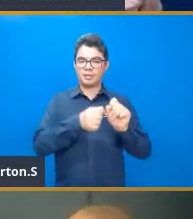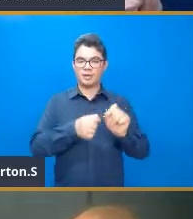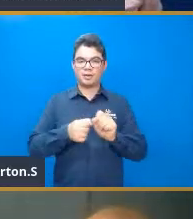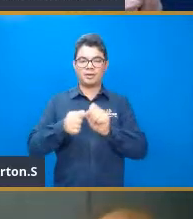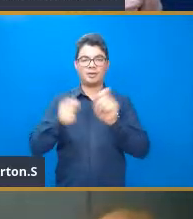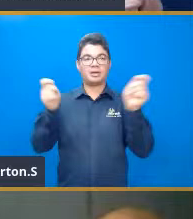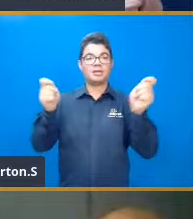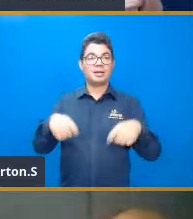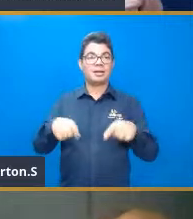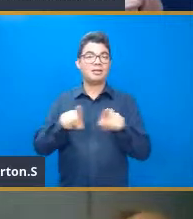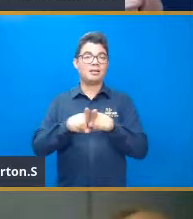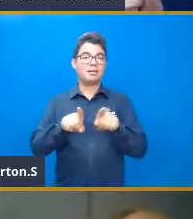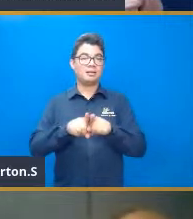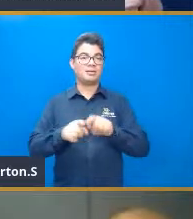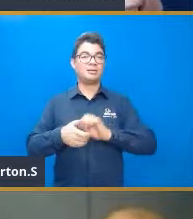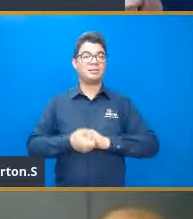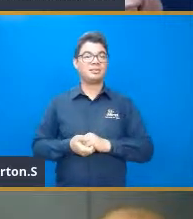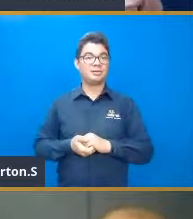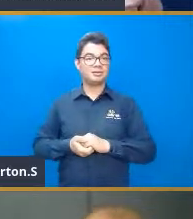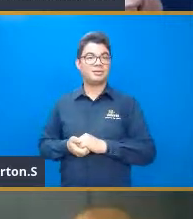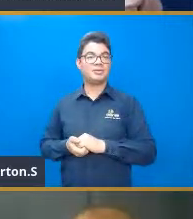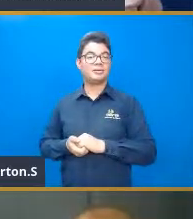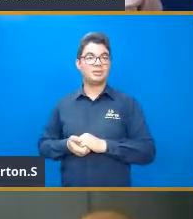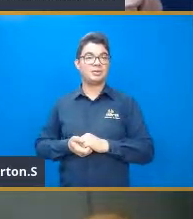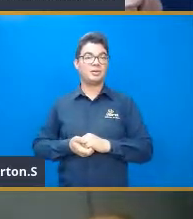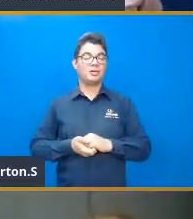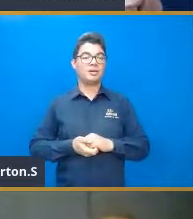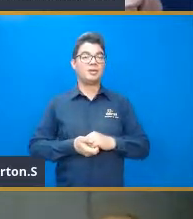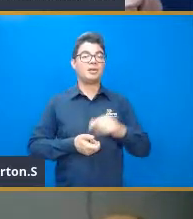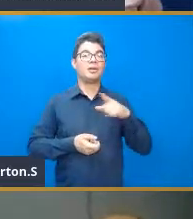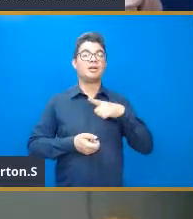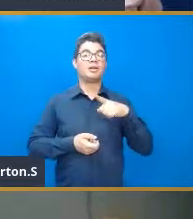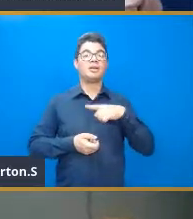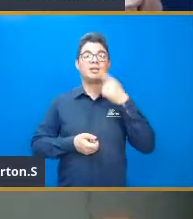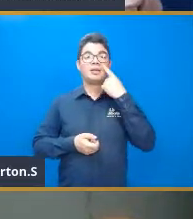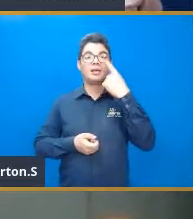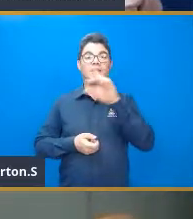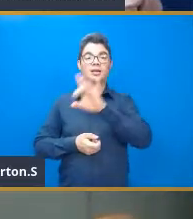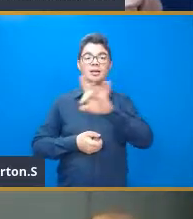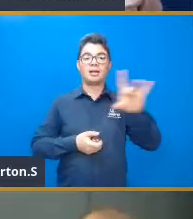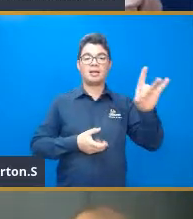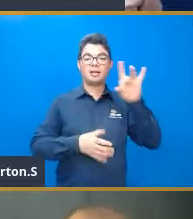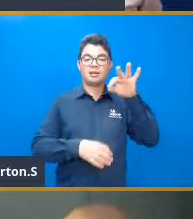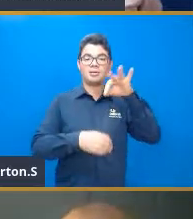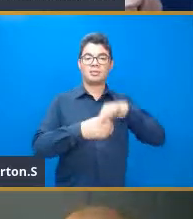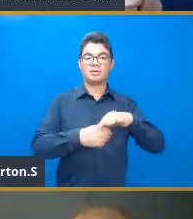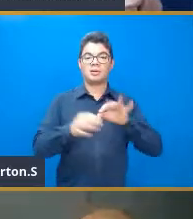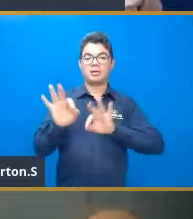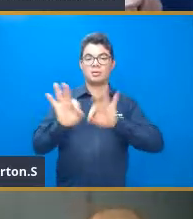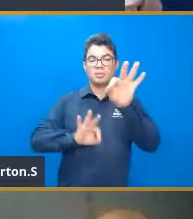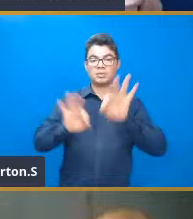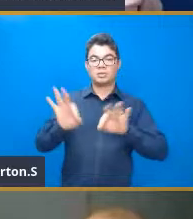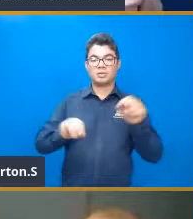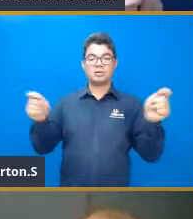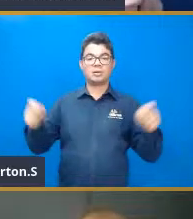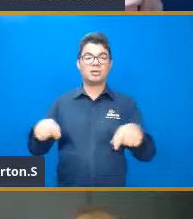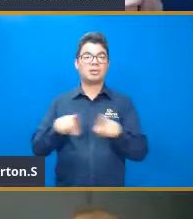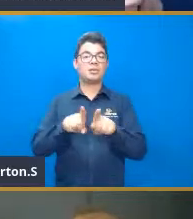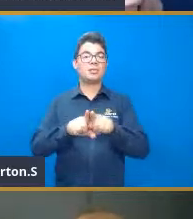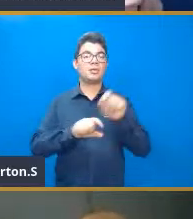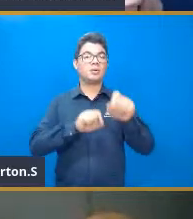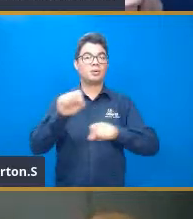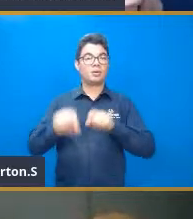melhor forma possível e o adubo atende as necessidades de cada planta. Então, tem matemática na composição ali dos adubos. Mas aqui a gente vai falar do